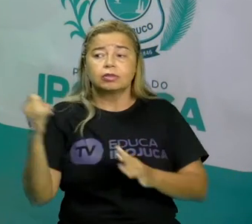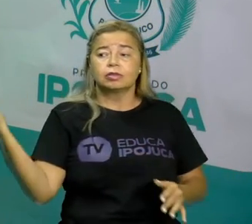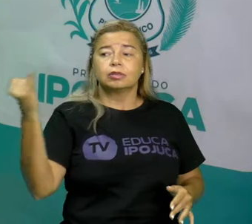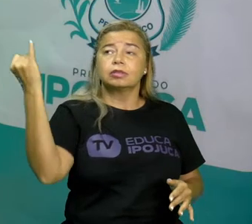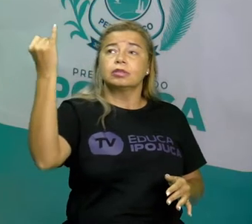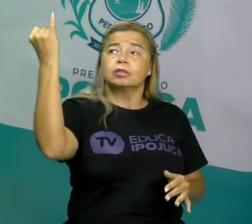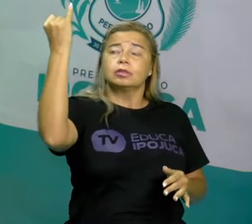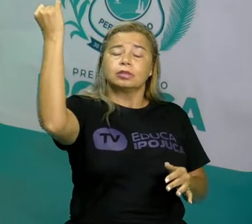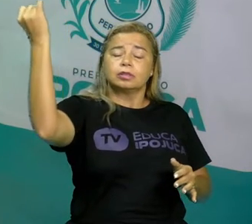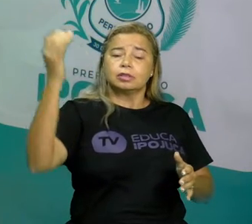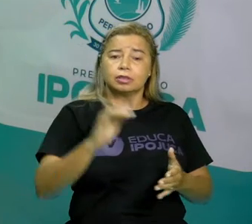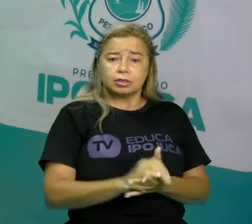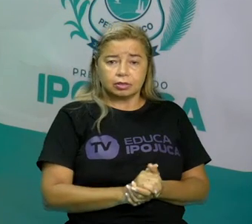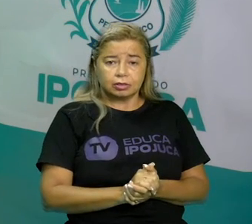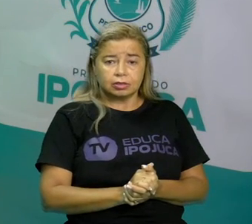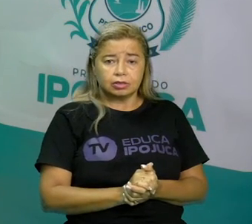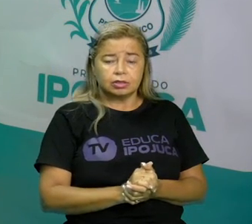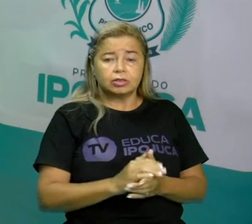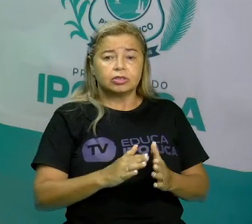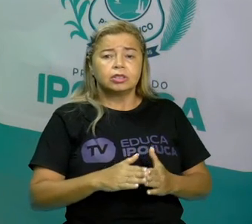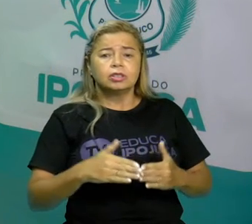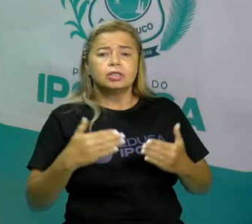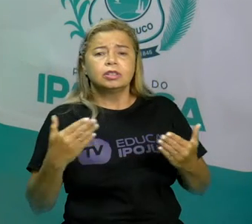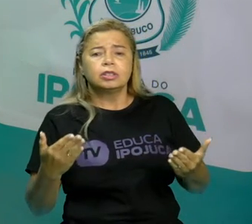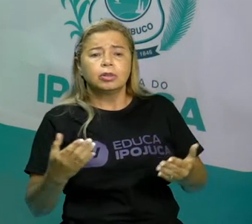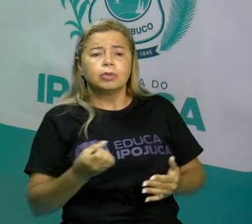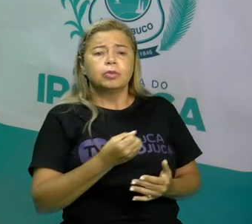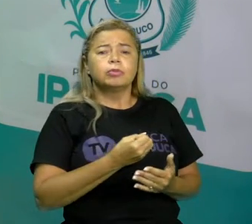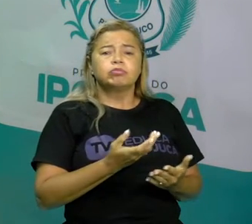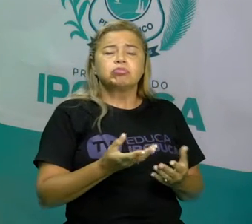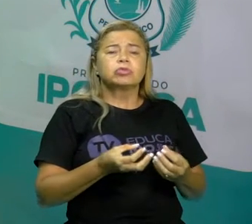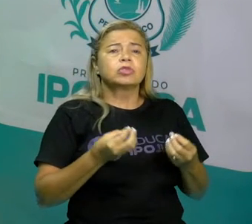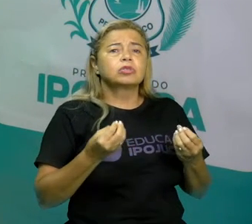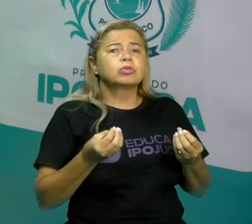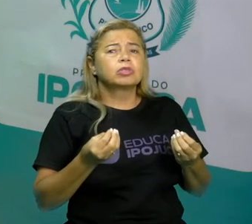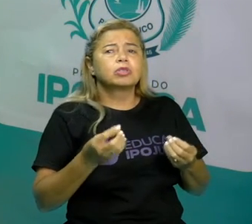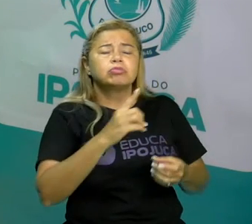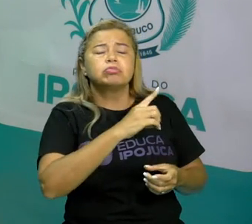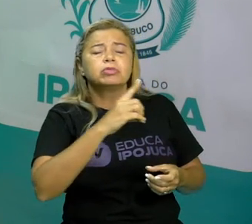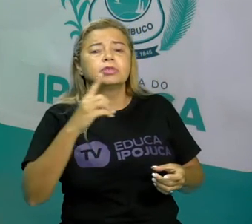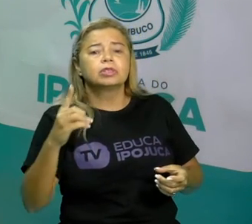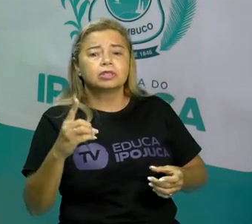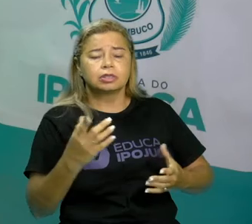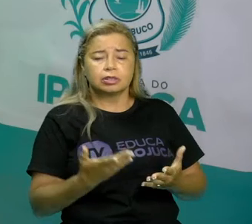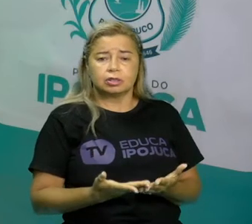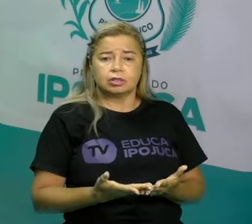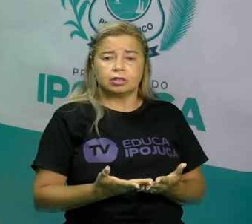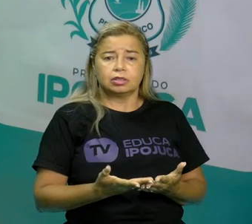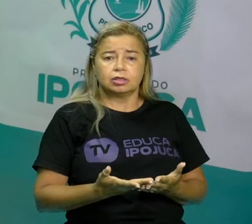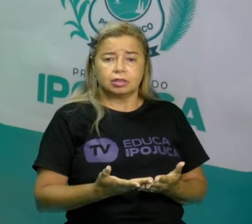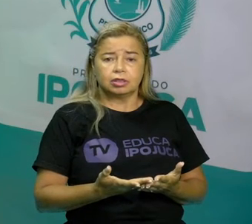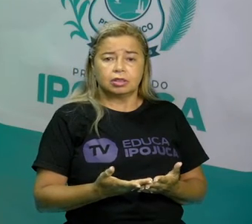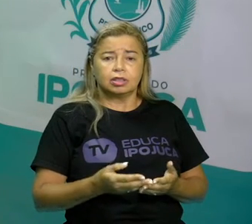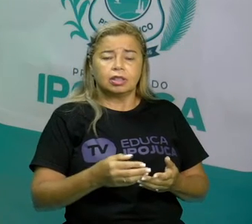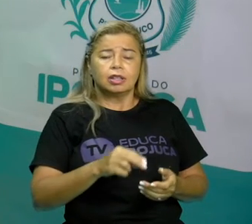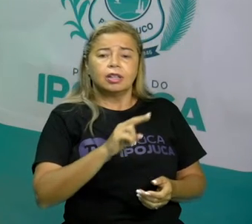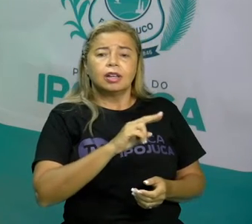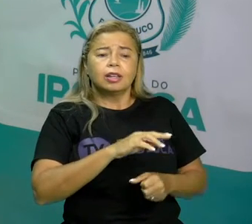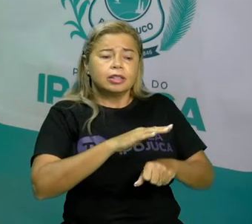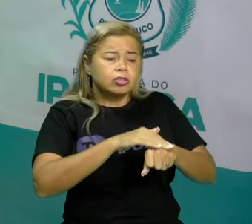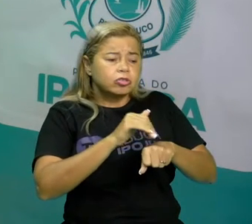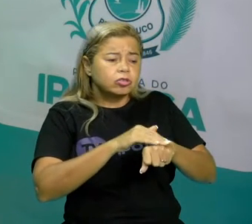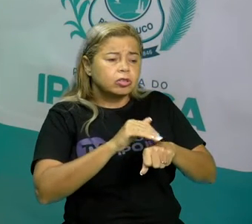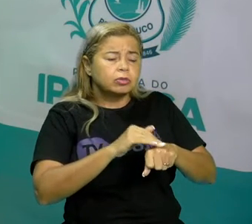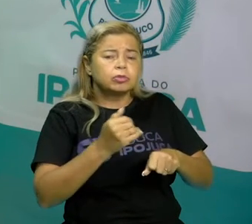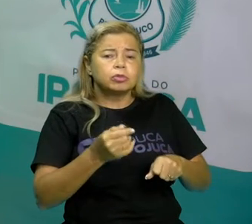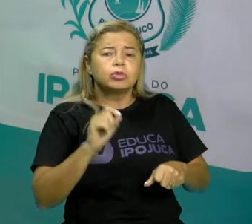texto? Em que tempo? Era uma vez? Um dia? A mãe de Chapeuzinho chamou. O tempo é isso, é você